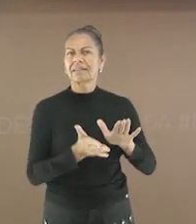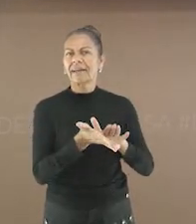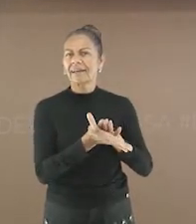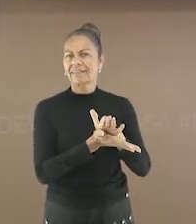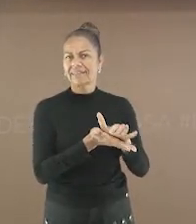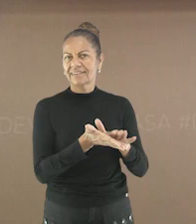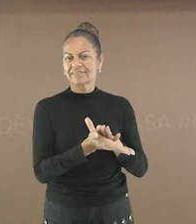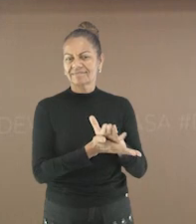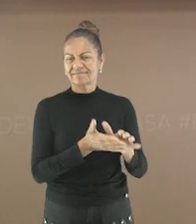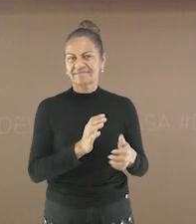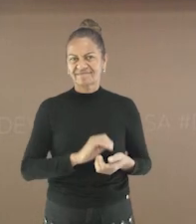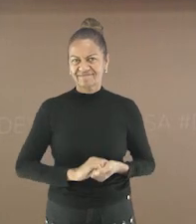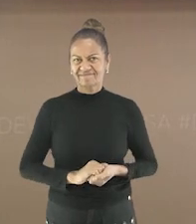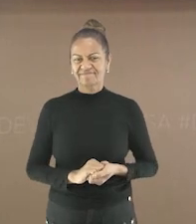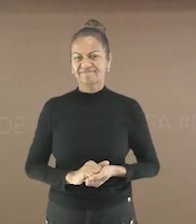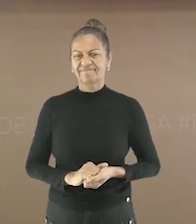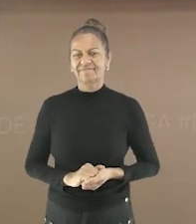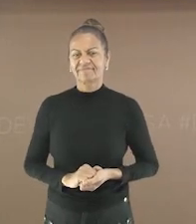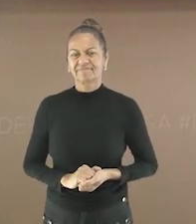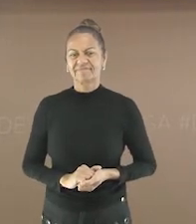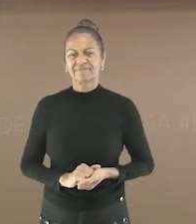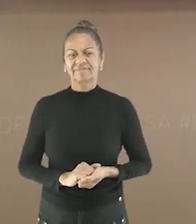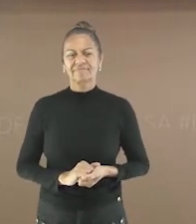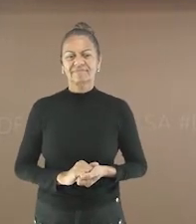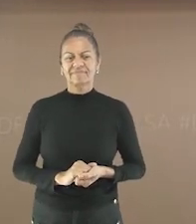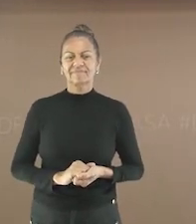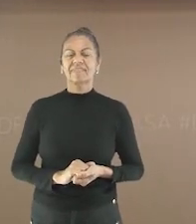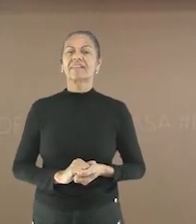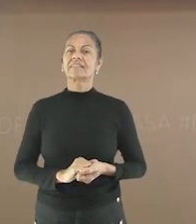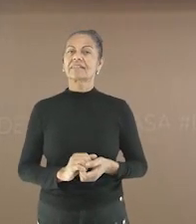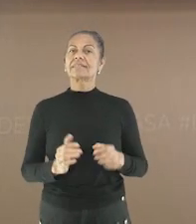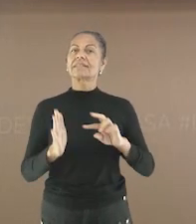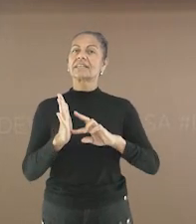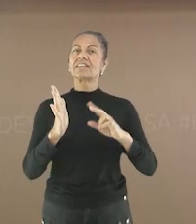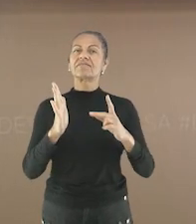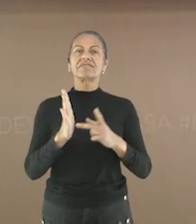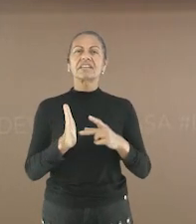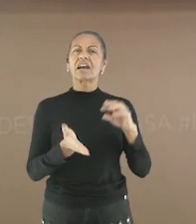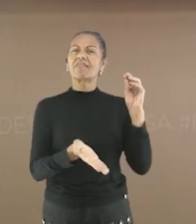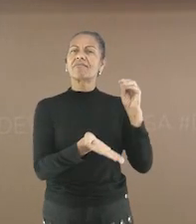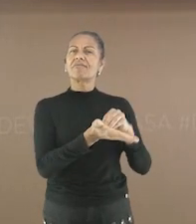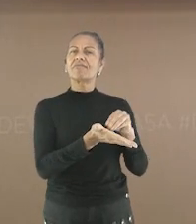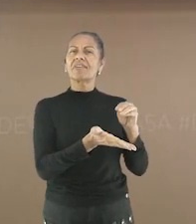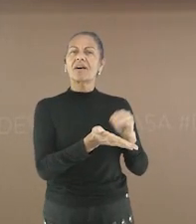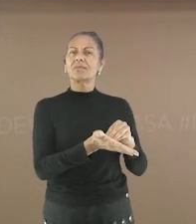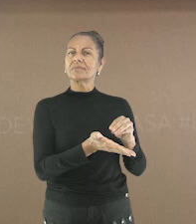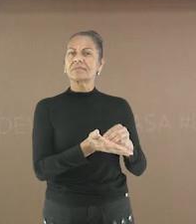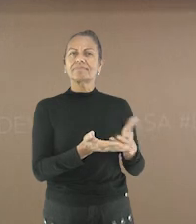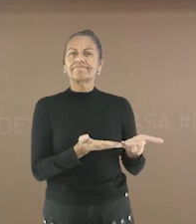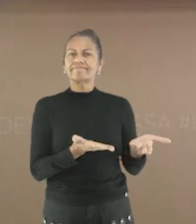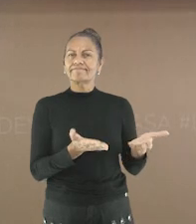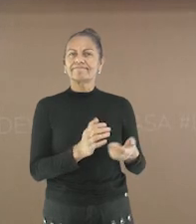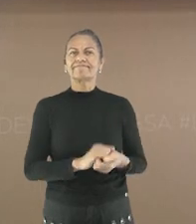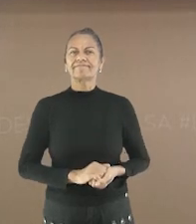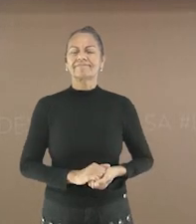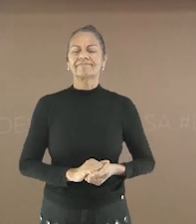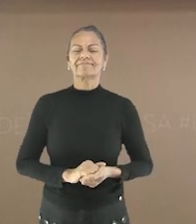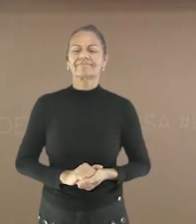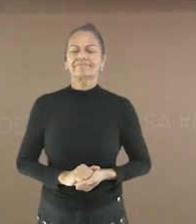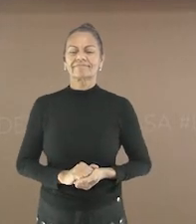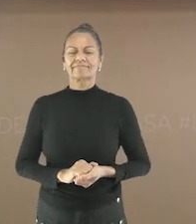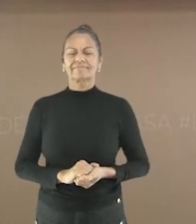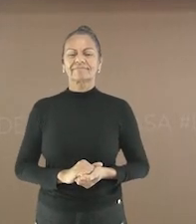primeira estrofe Era uma casa muito engraçada Não tinha teto Não tinha nada Tem sentido de ausência Quer dizer Que falta